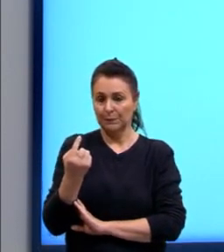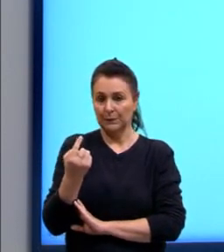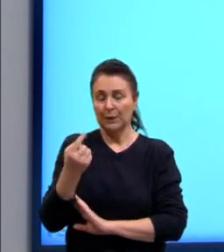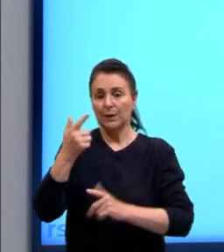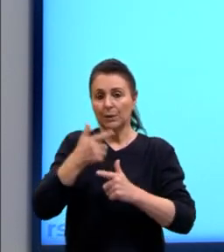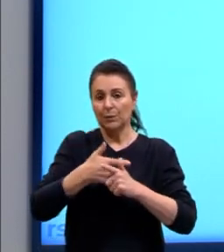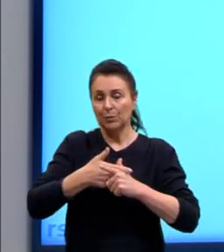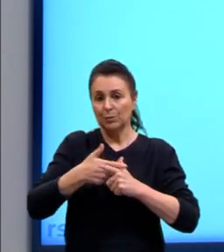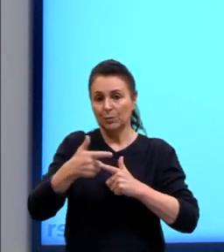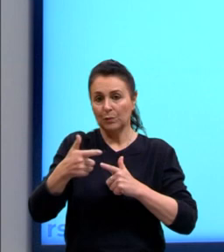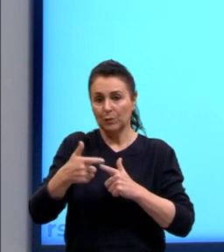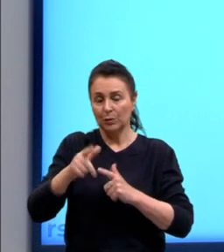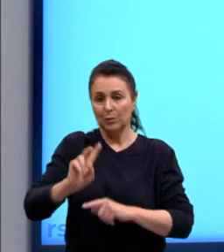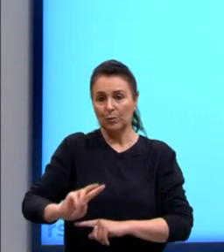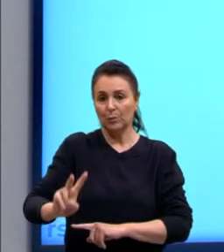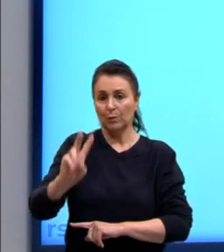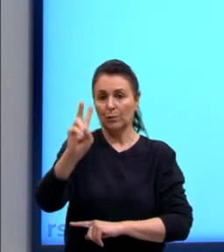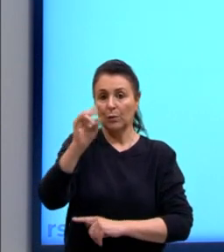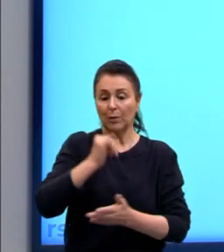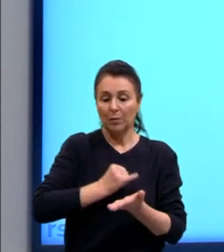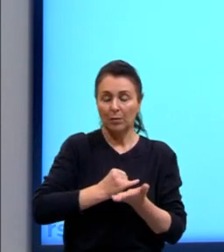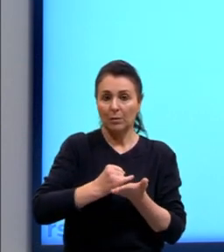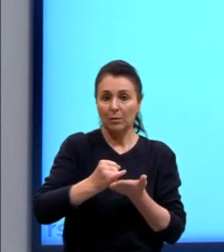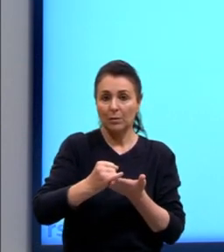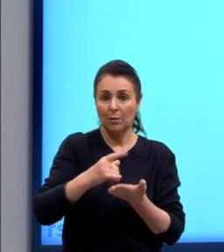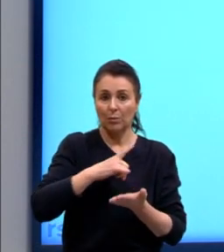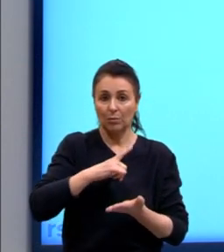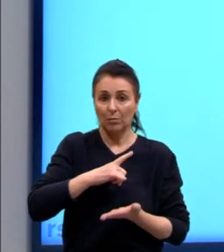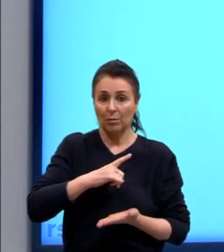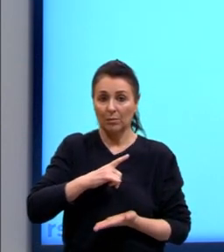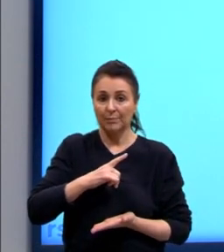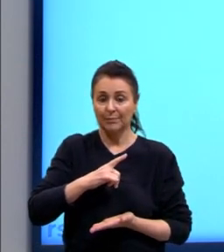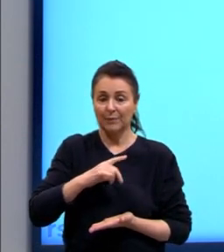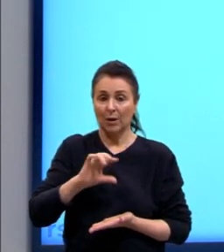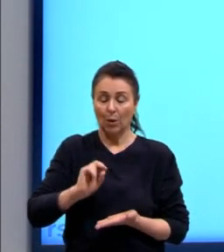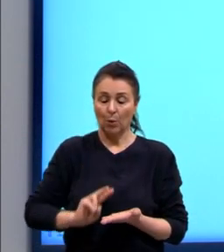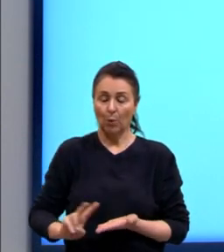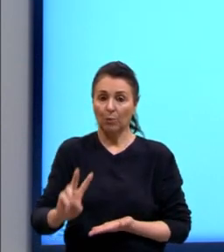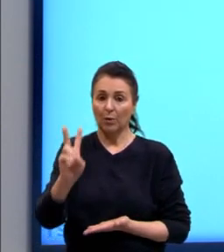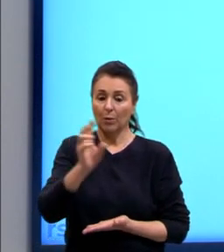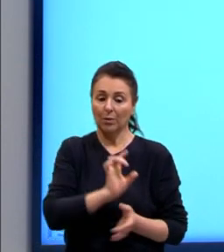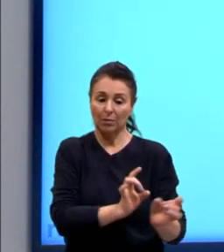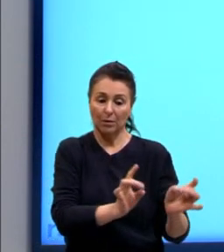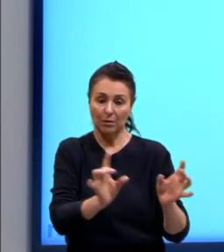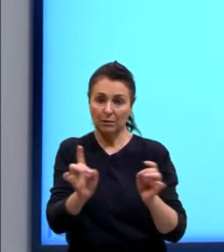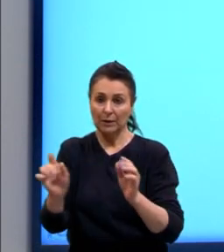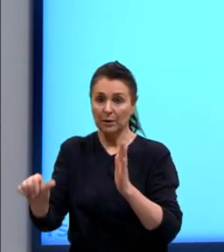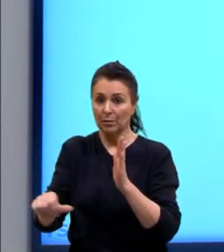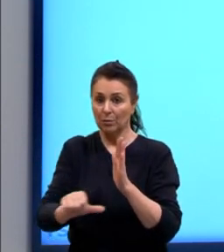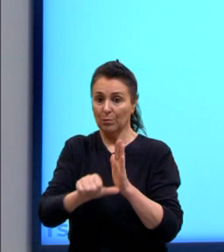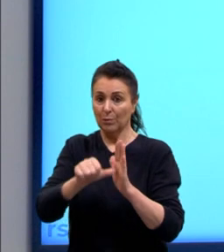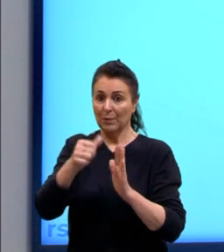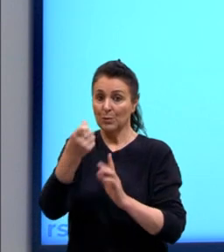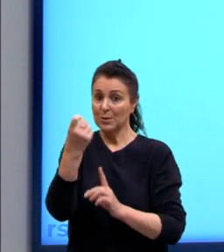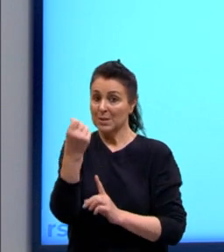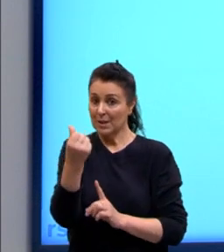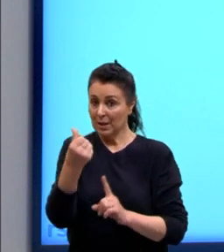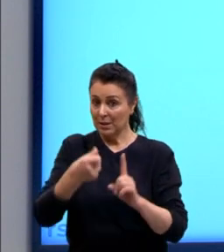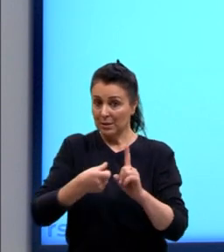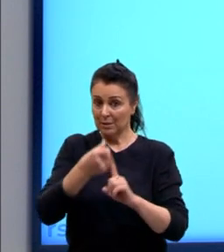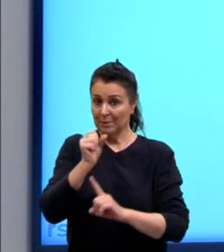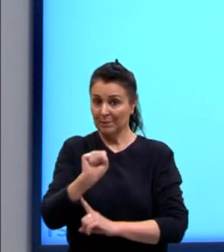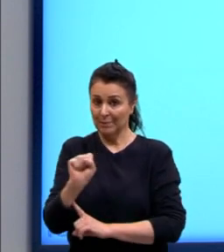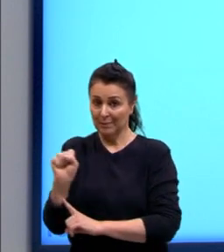dividir pelo valor inicial que nós tínhamos, ou seja, o valor das vendas do primeiro semestre, que neste